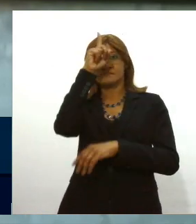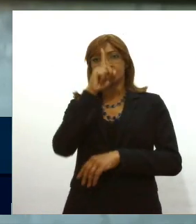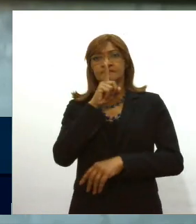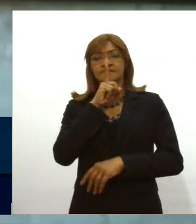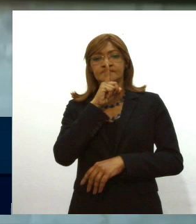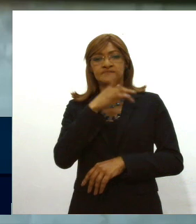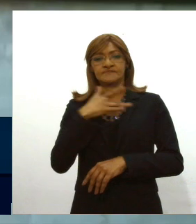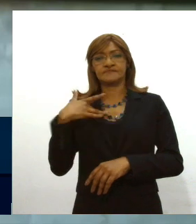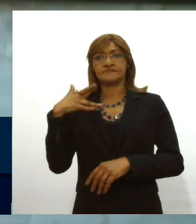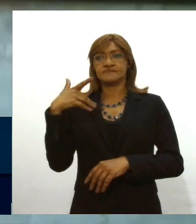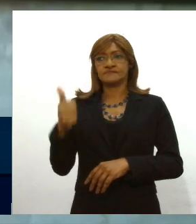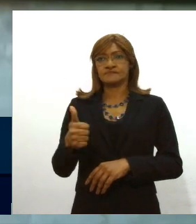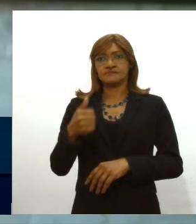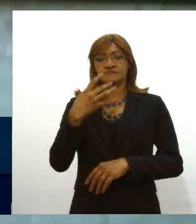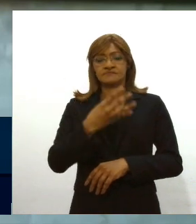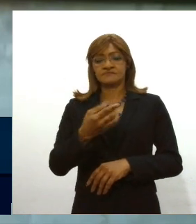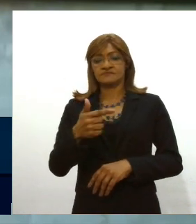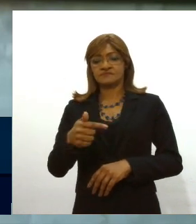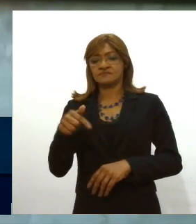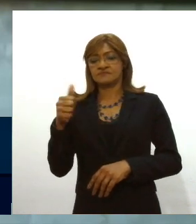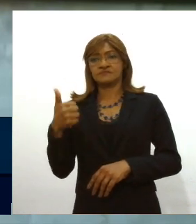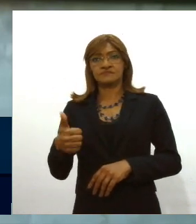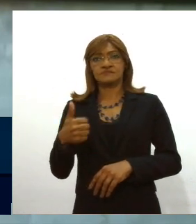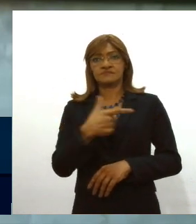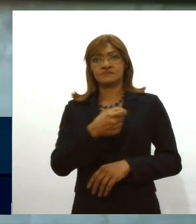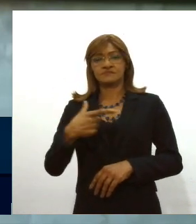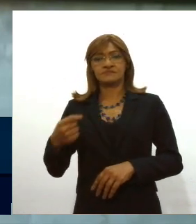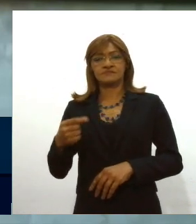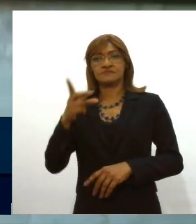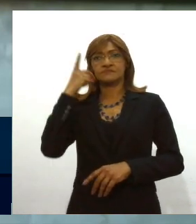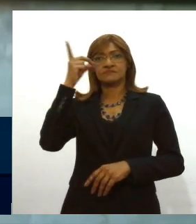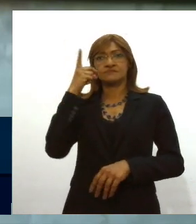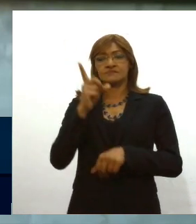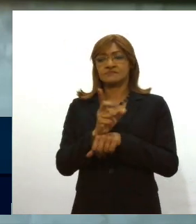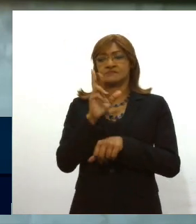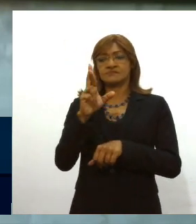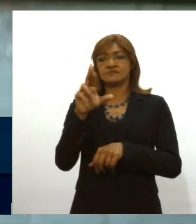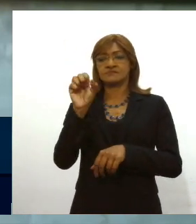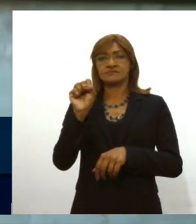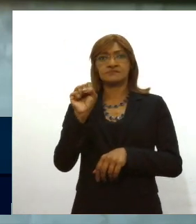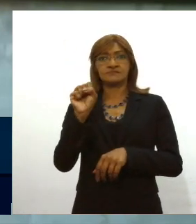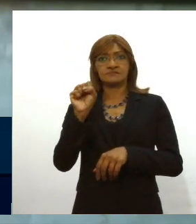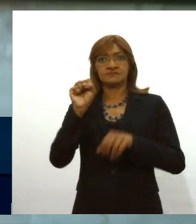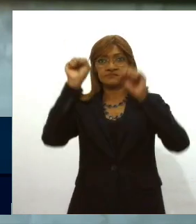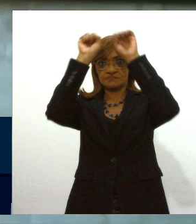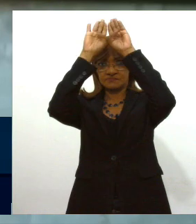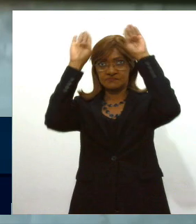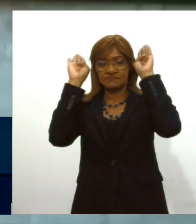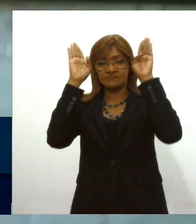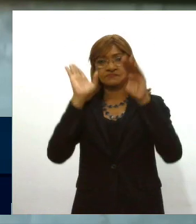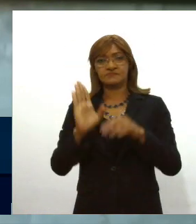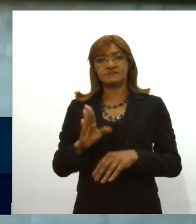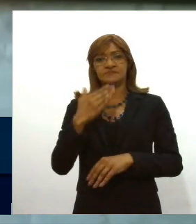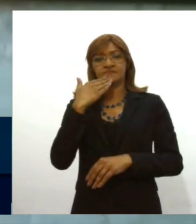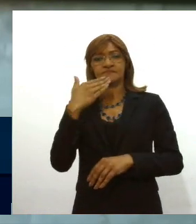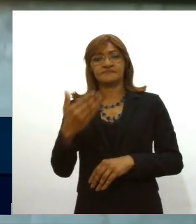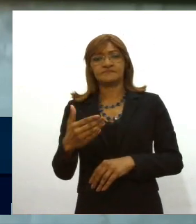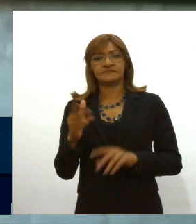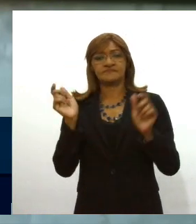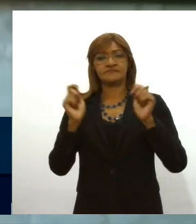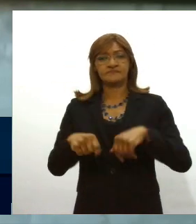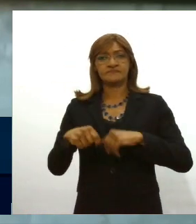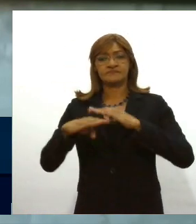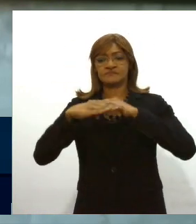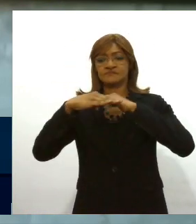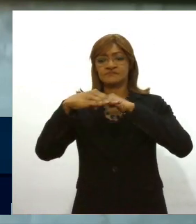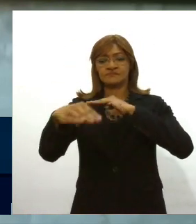indicação de número 471 2020 de autoria deputada doutor Samuel solicita ao governador através do diretor presidente do DR que seja feito o